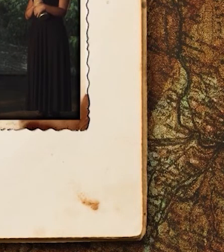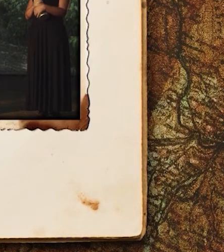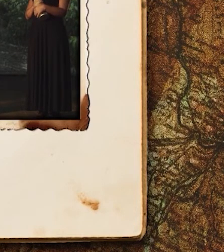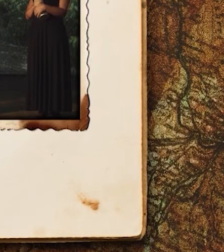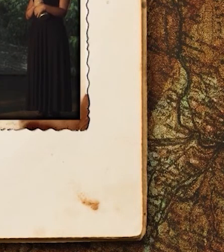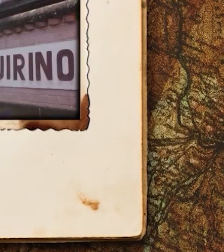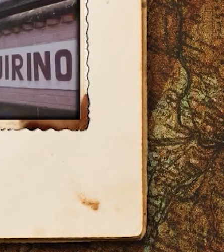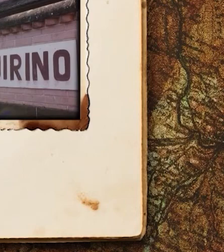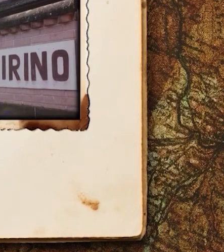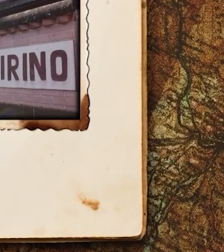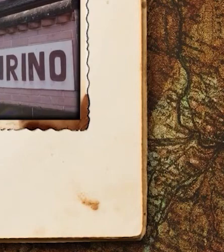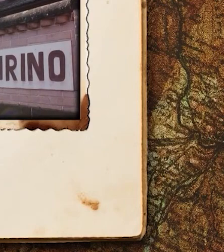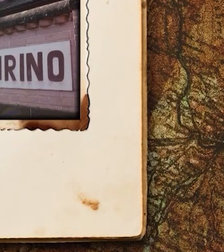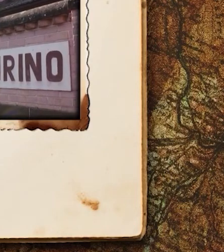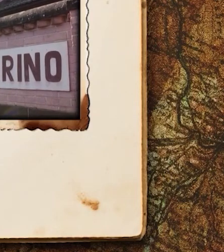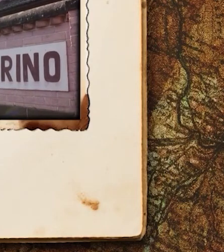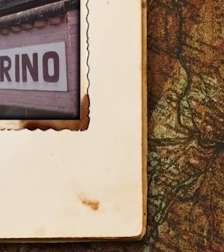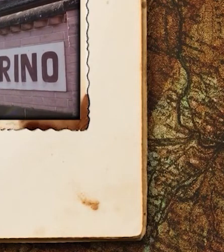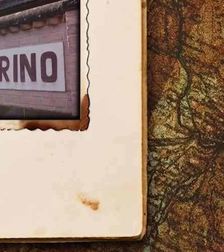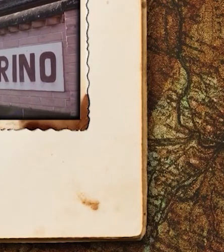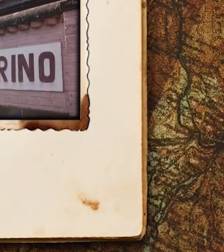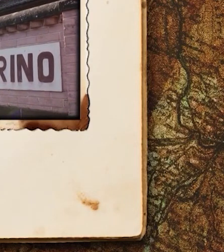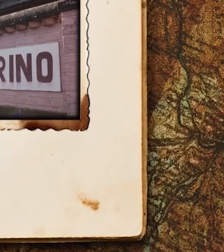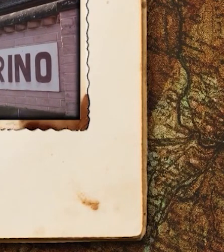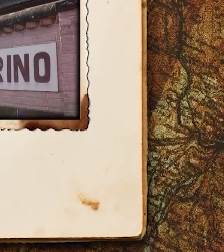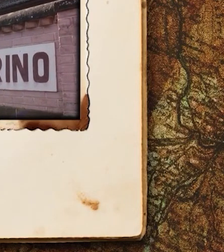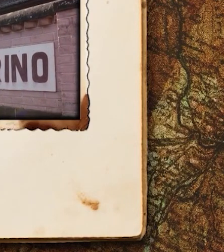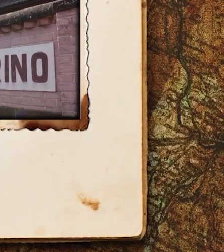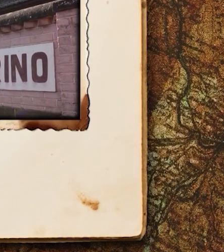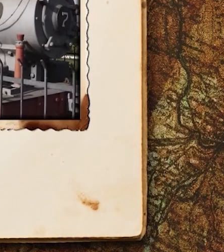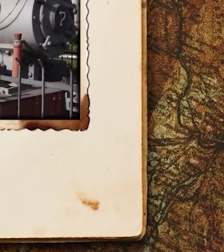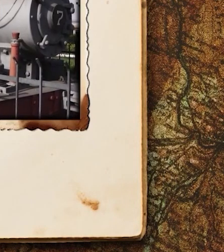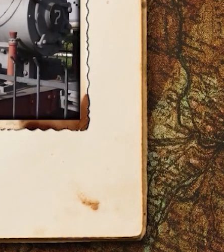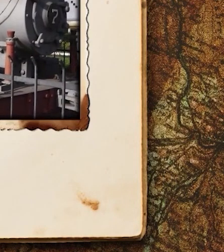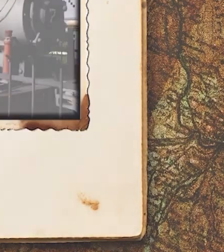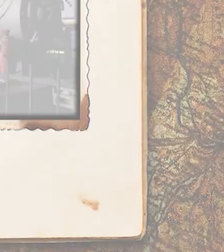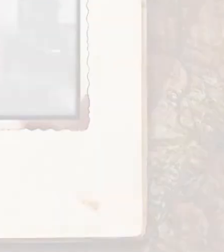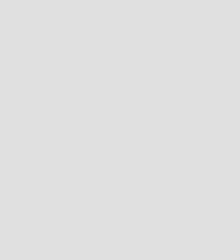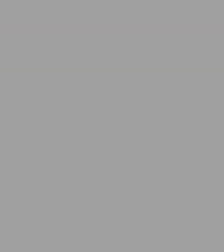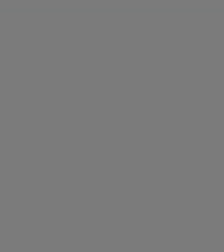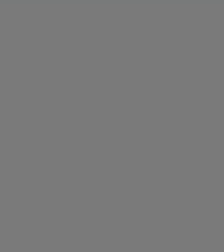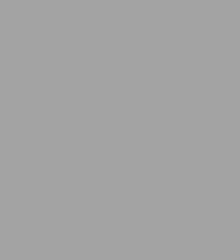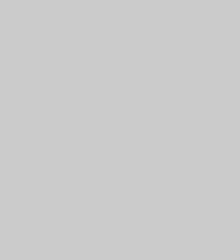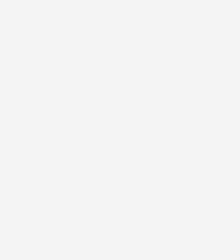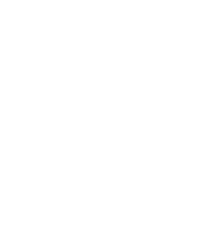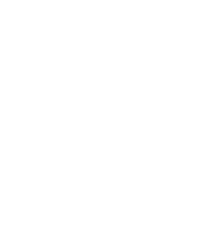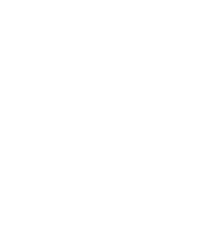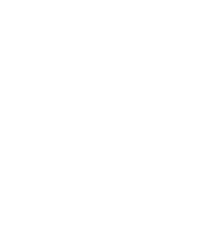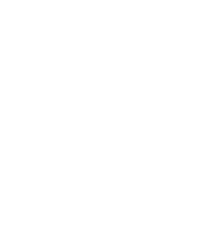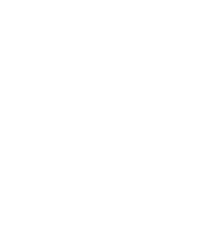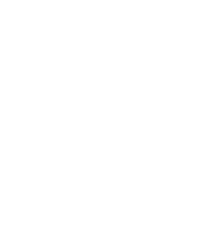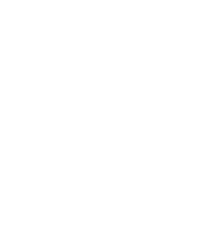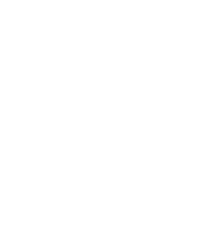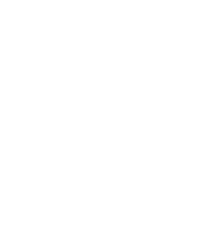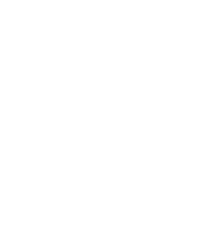A Praça Martim Moreira. A